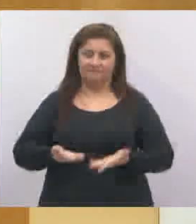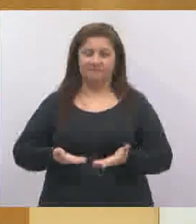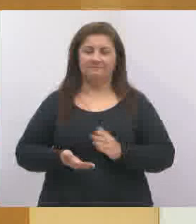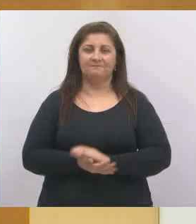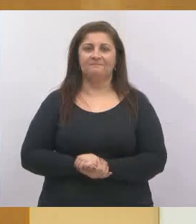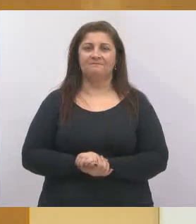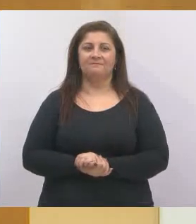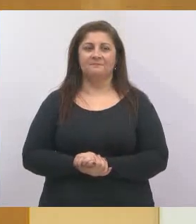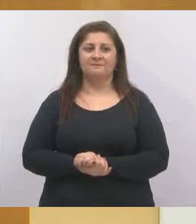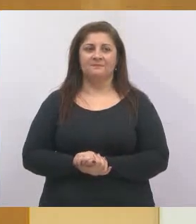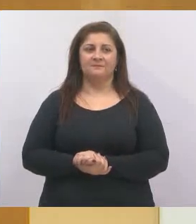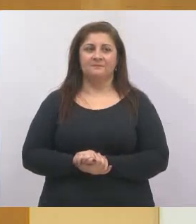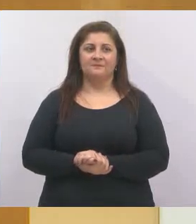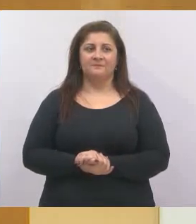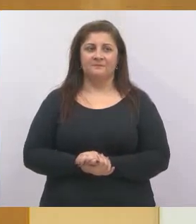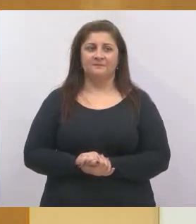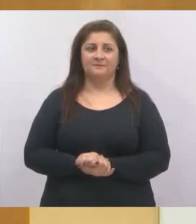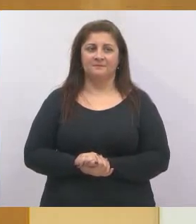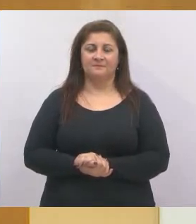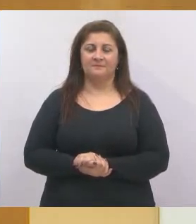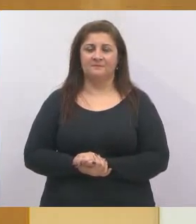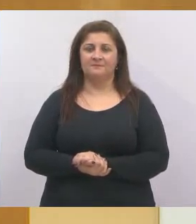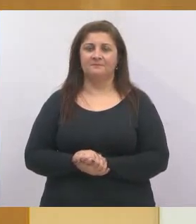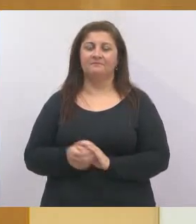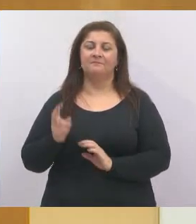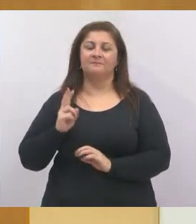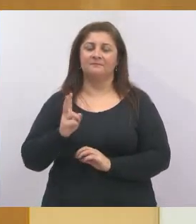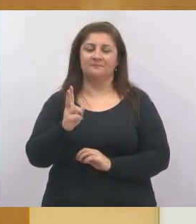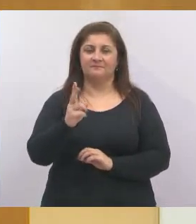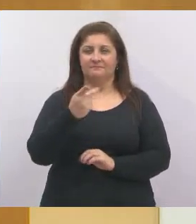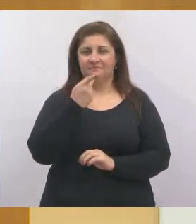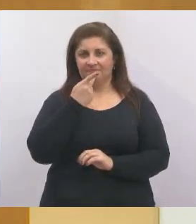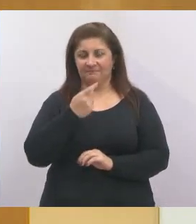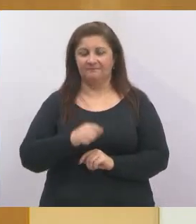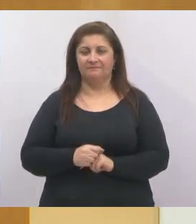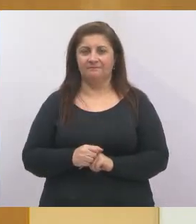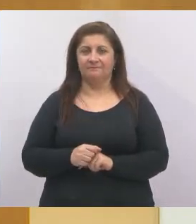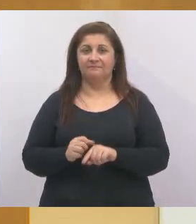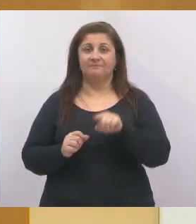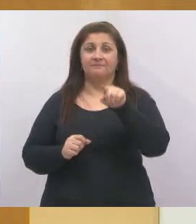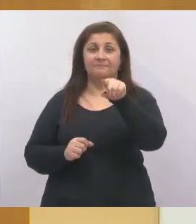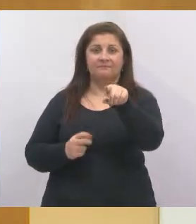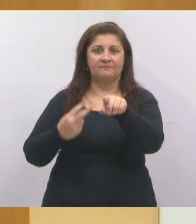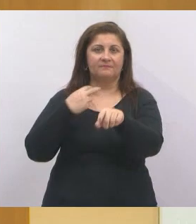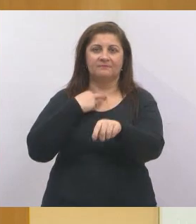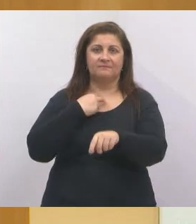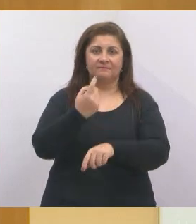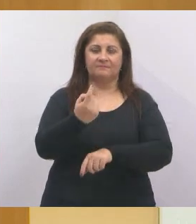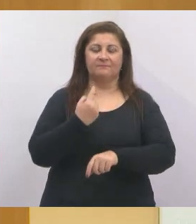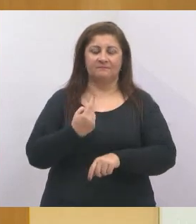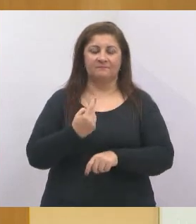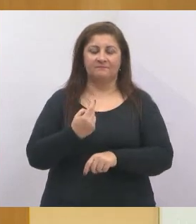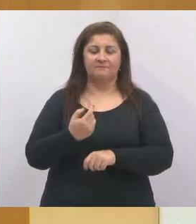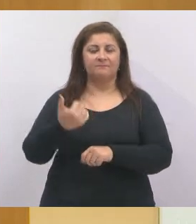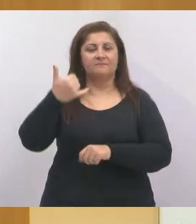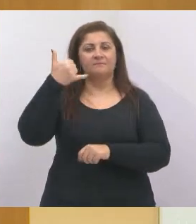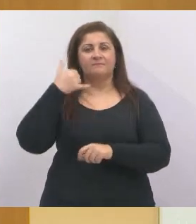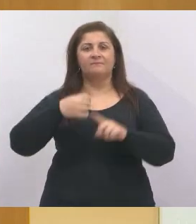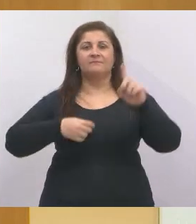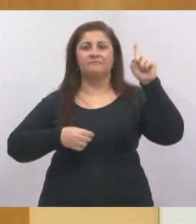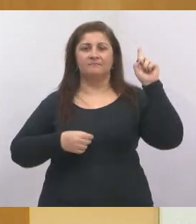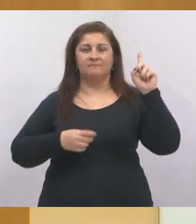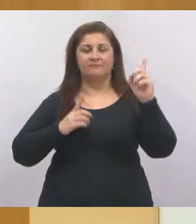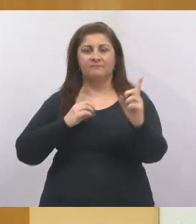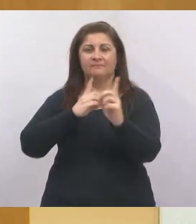Pode voltar para mim? Como eu sempre falo aqui, você que não pode vir até mim, me ligue que eu irei até você,